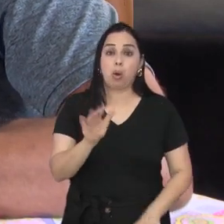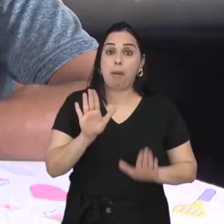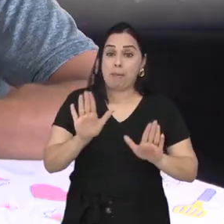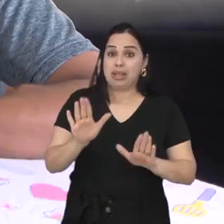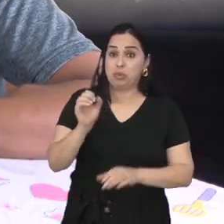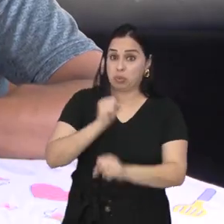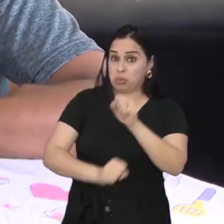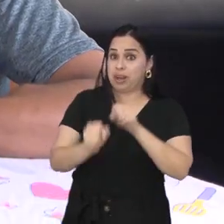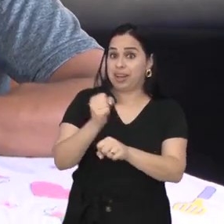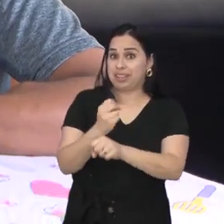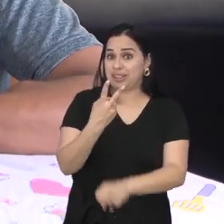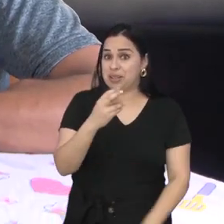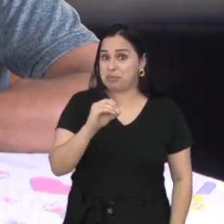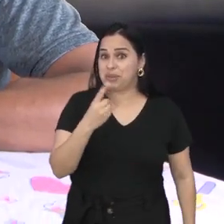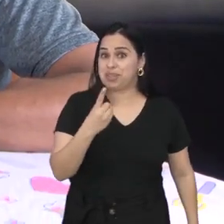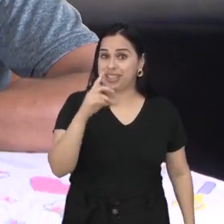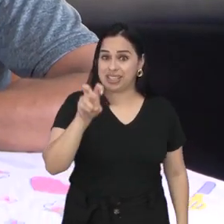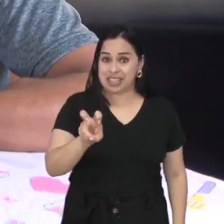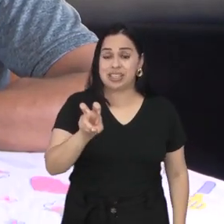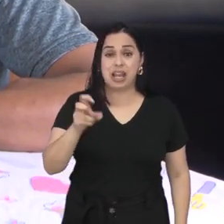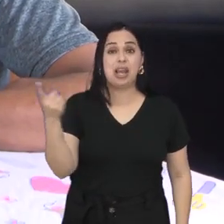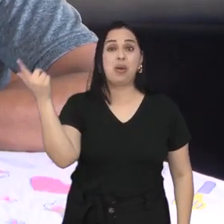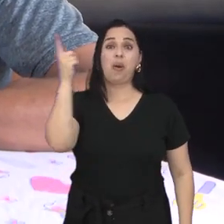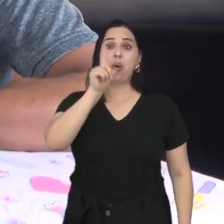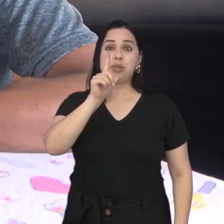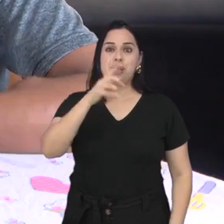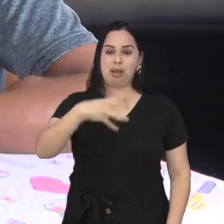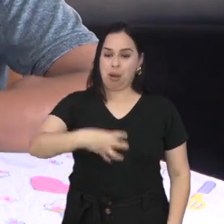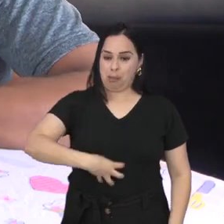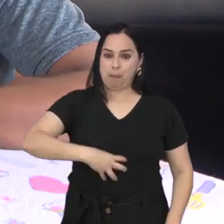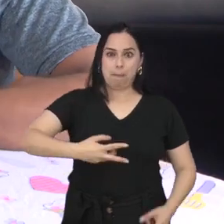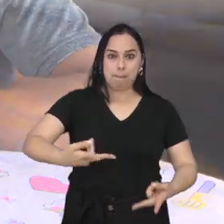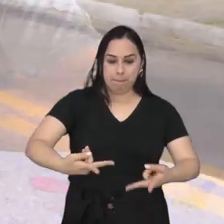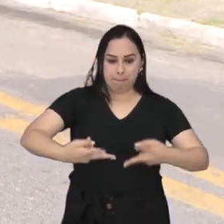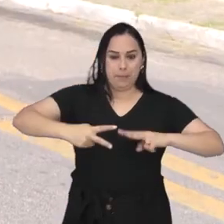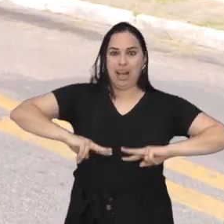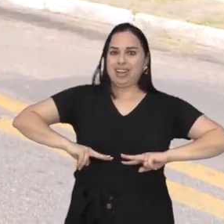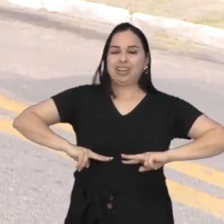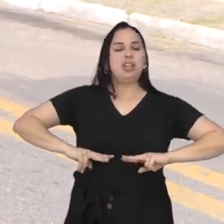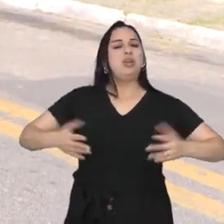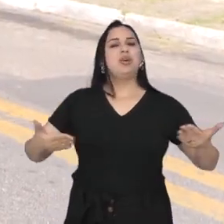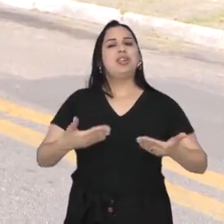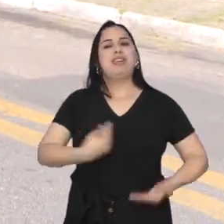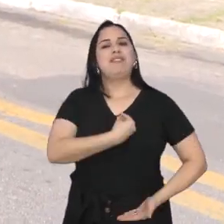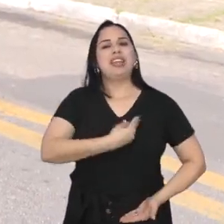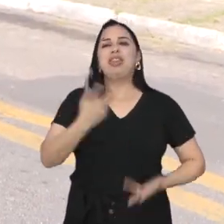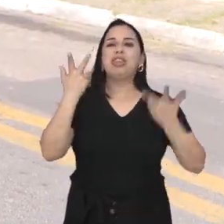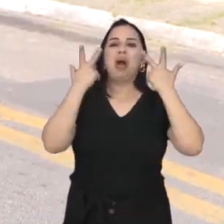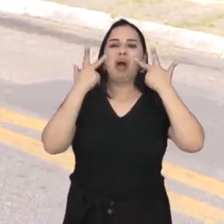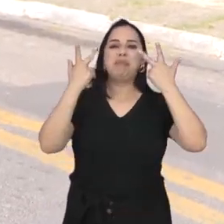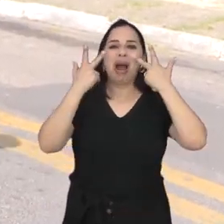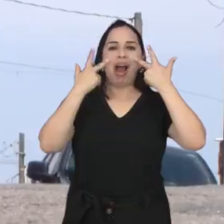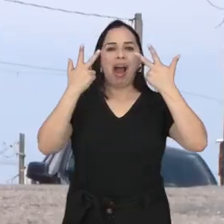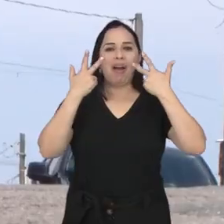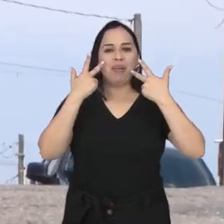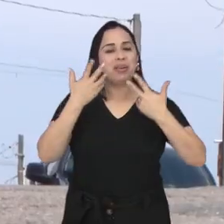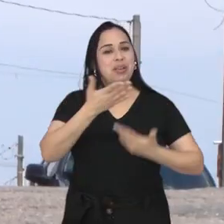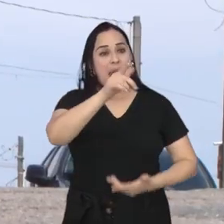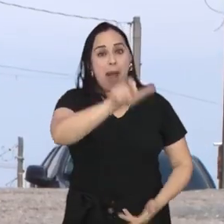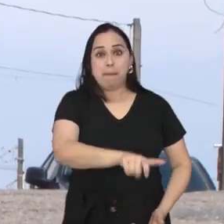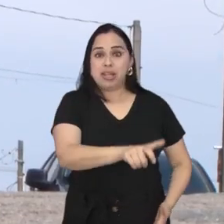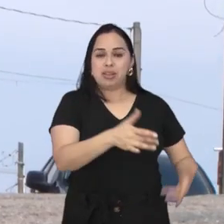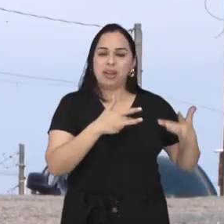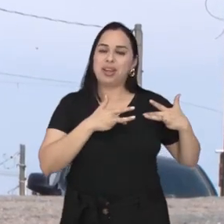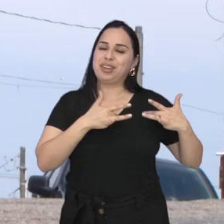cansativo. Em 2015, ele conseguiu o transplante. E hoje tem uma vida normal. Não se cansa de